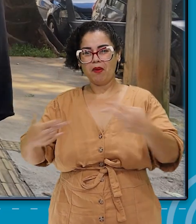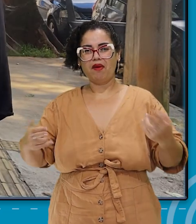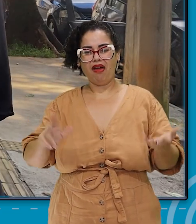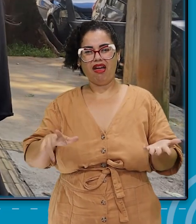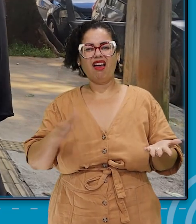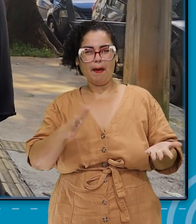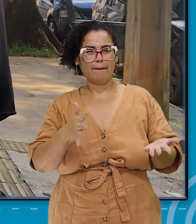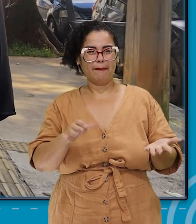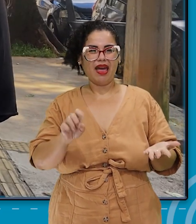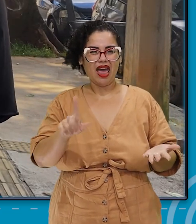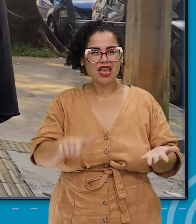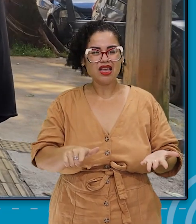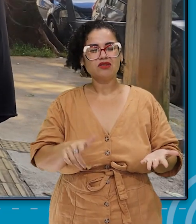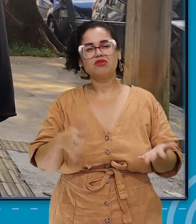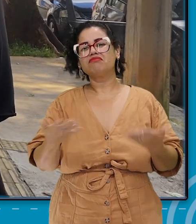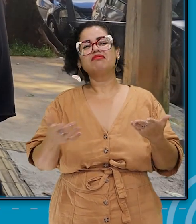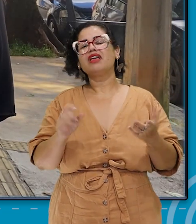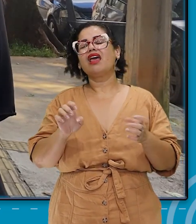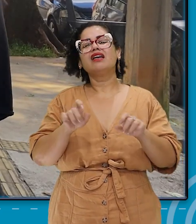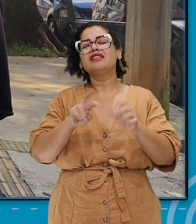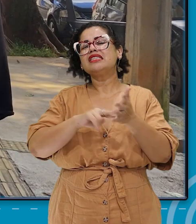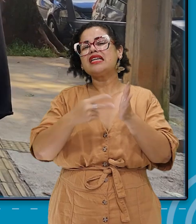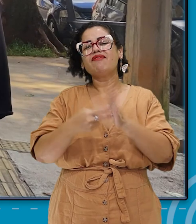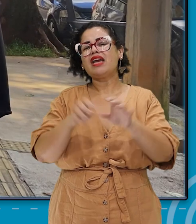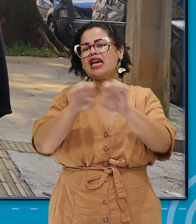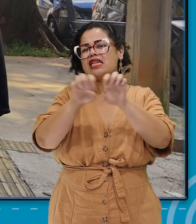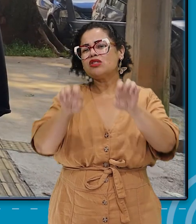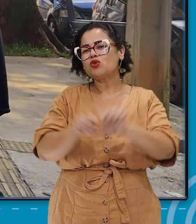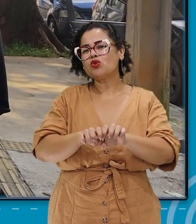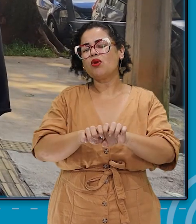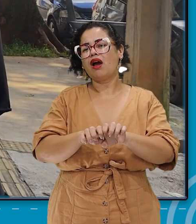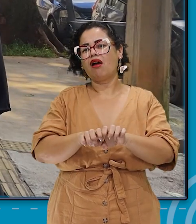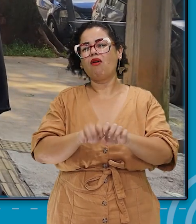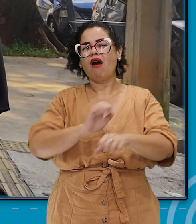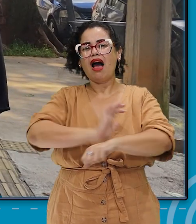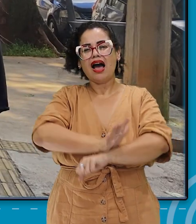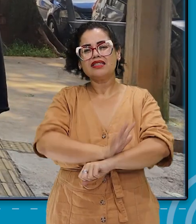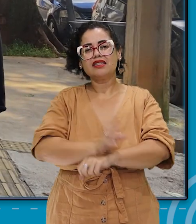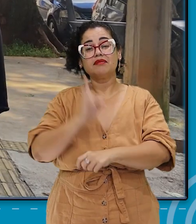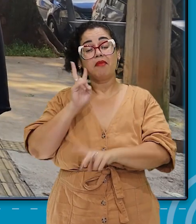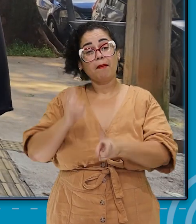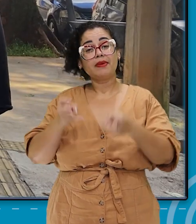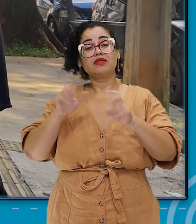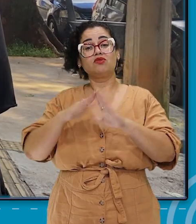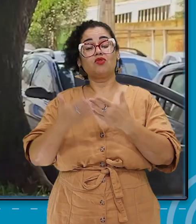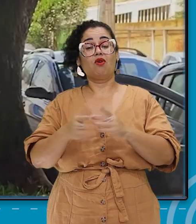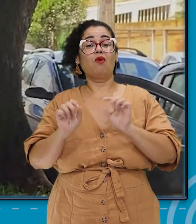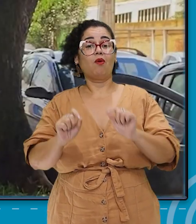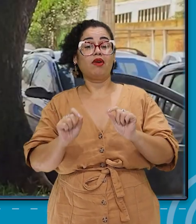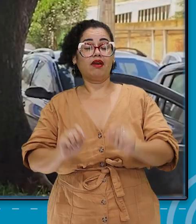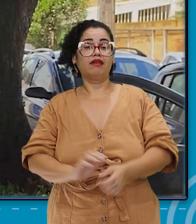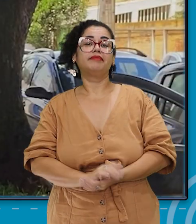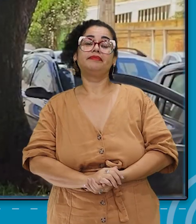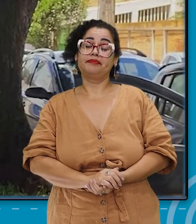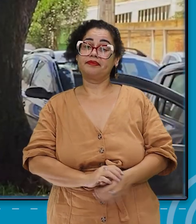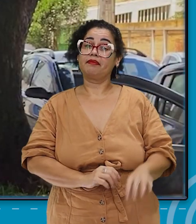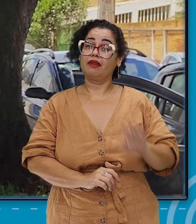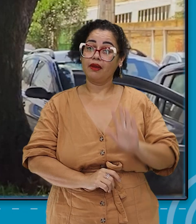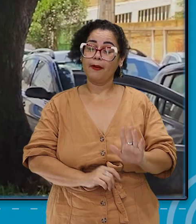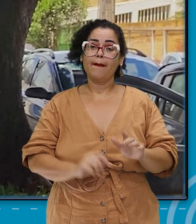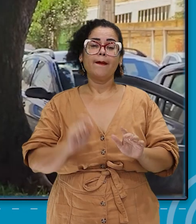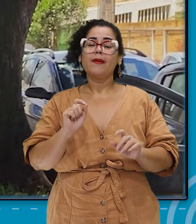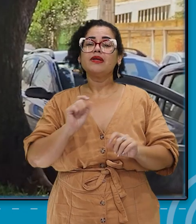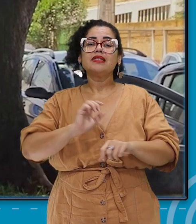pavimento. É mais ou menos assim. que seria esse racismo estrutural que a gente precisa ficar de olho nas escolas? A gente precisa entender primeiro